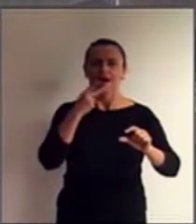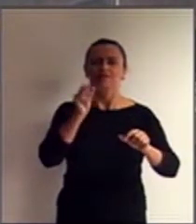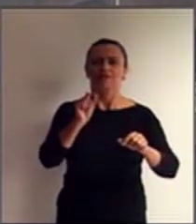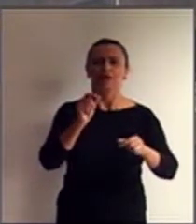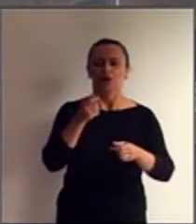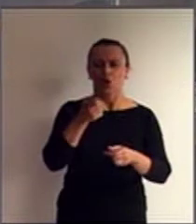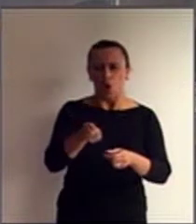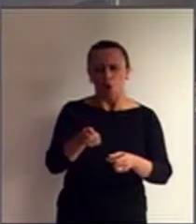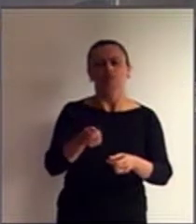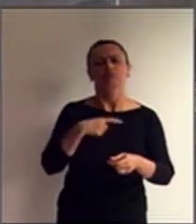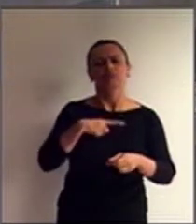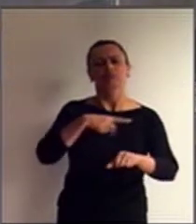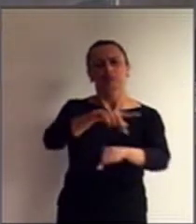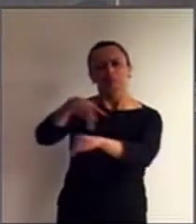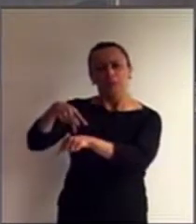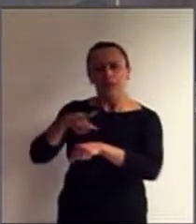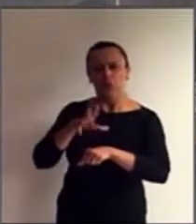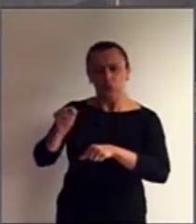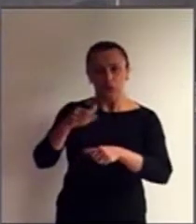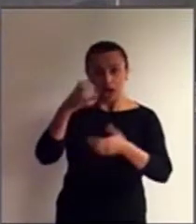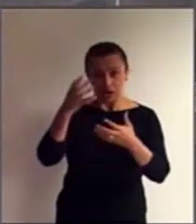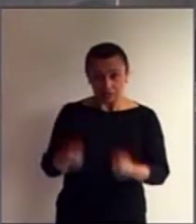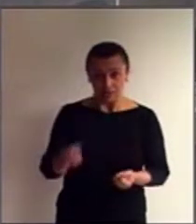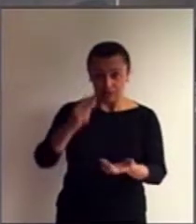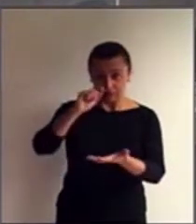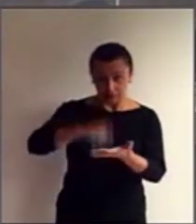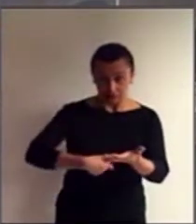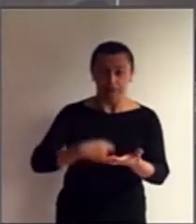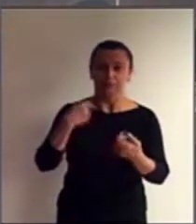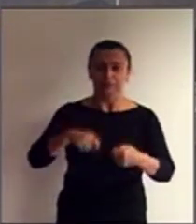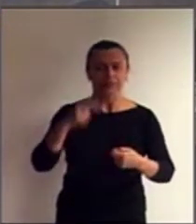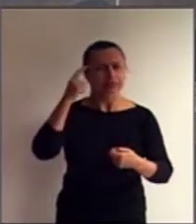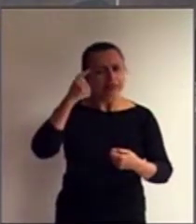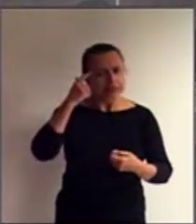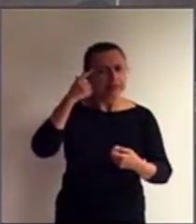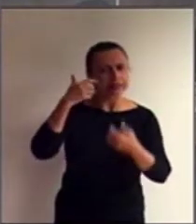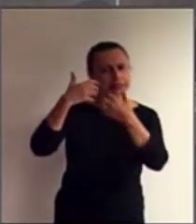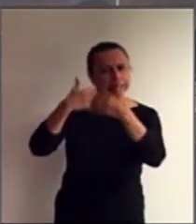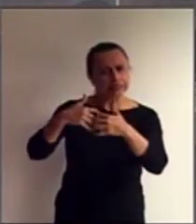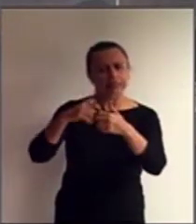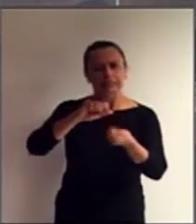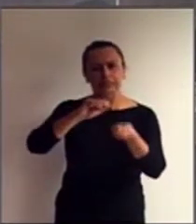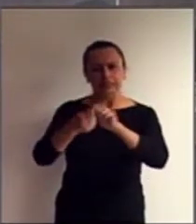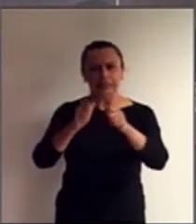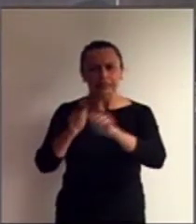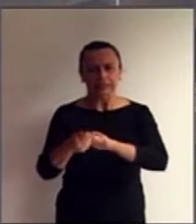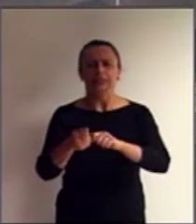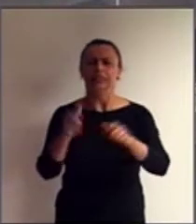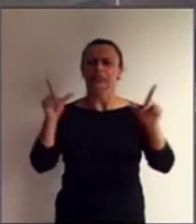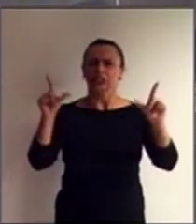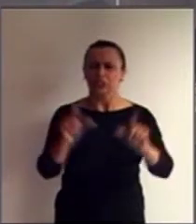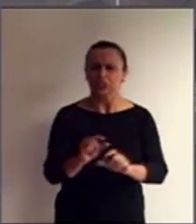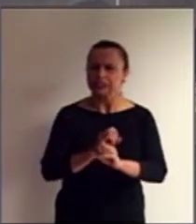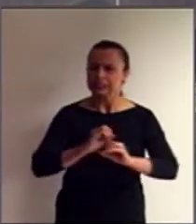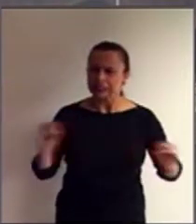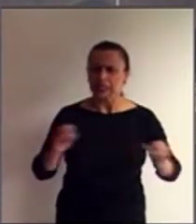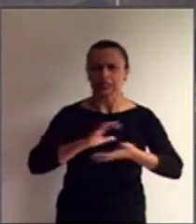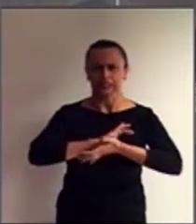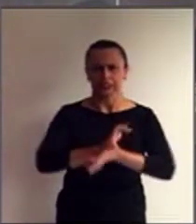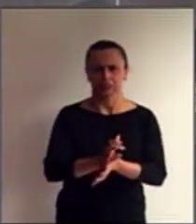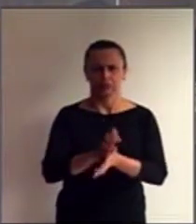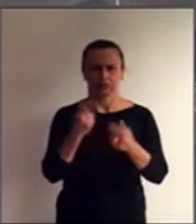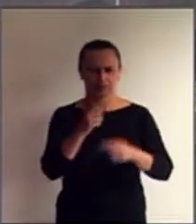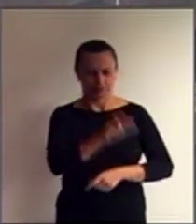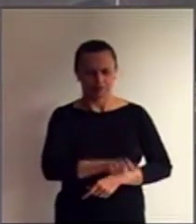-membros a tomar medidas efetivas e apropriadas para eliminar a discriminação contra a pessoa com deficiência